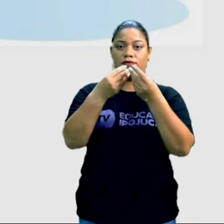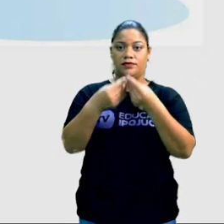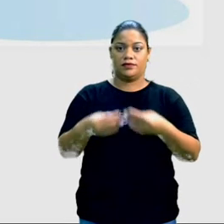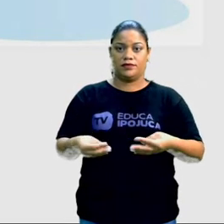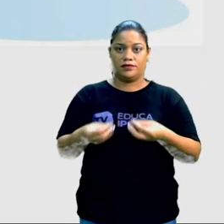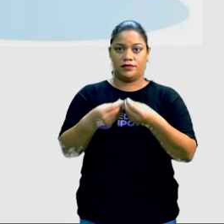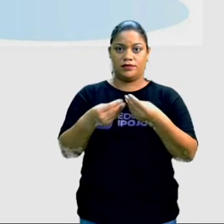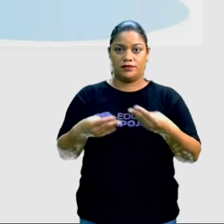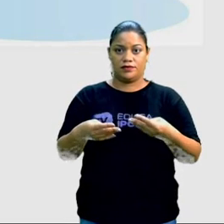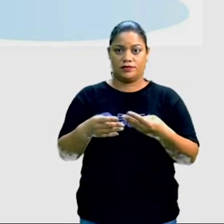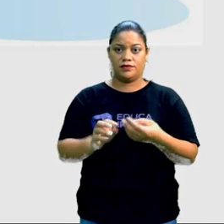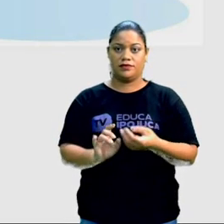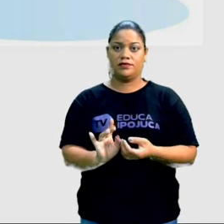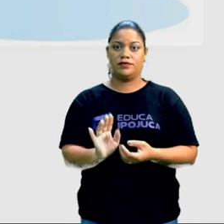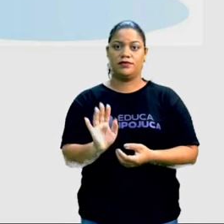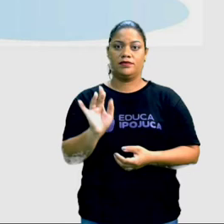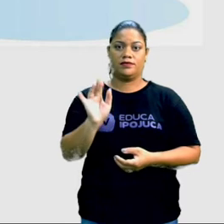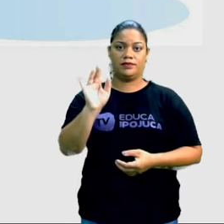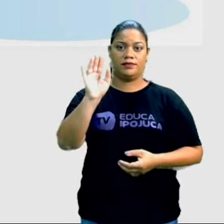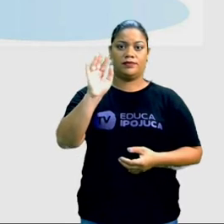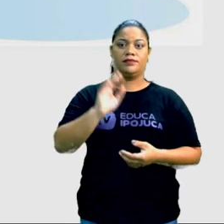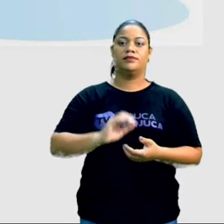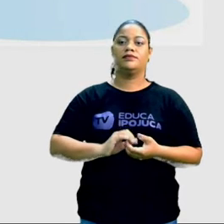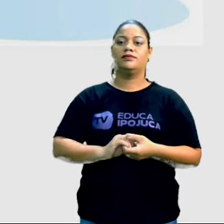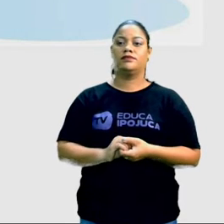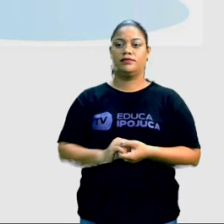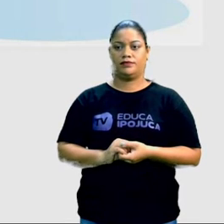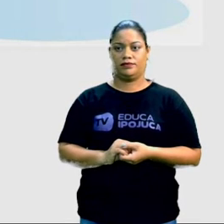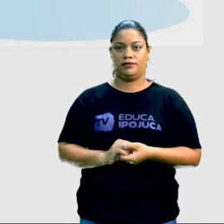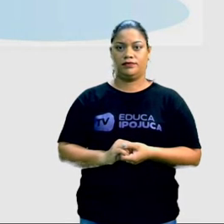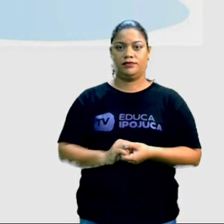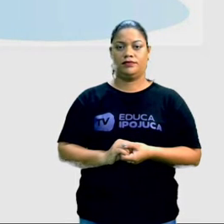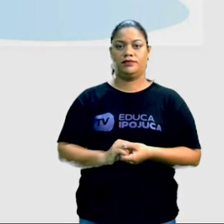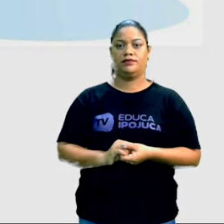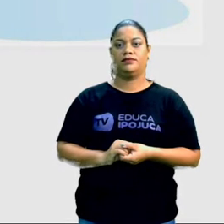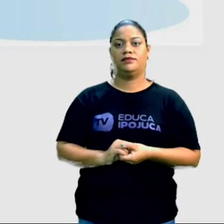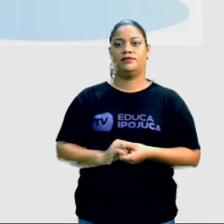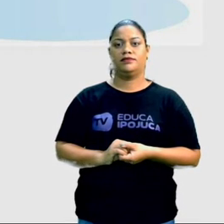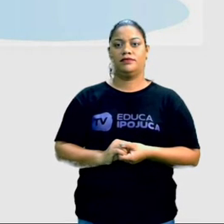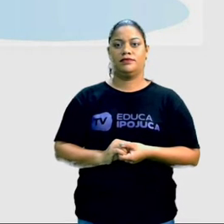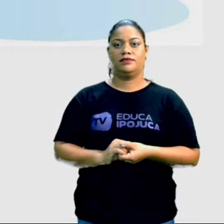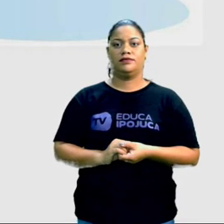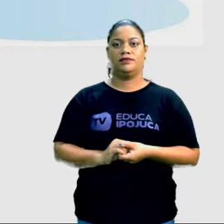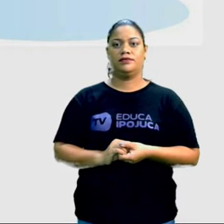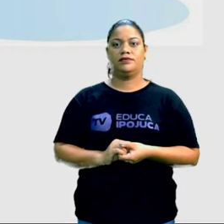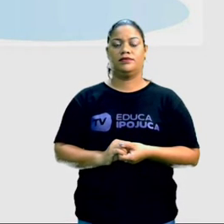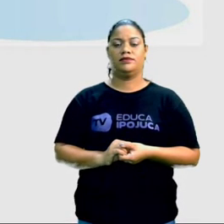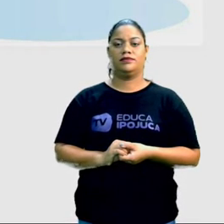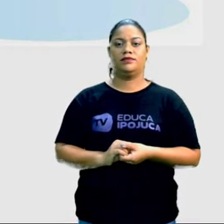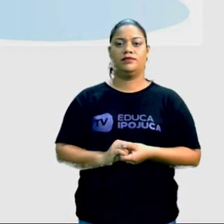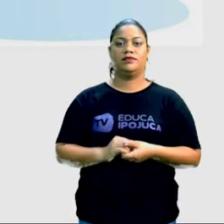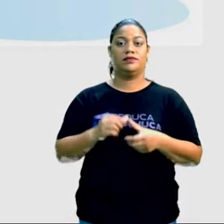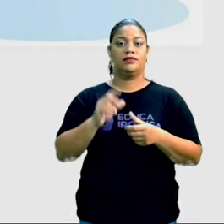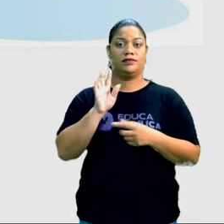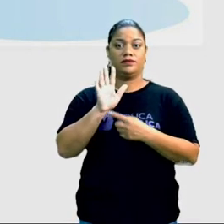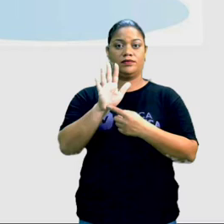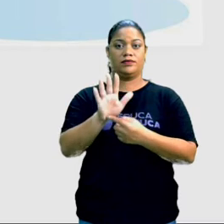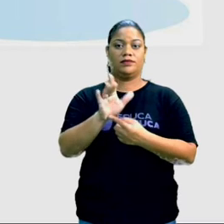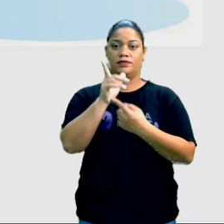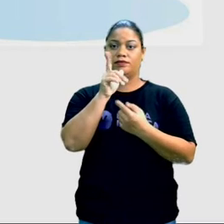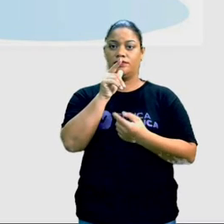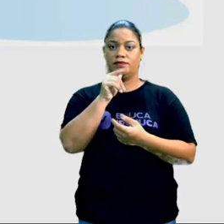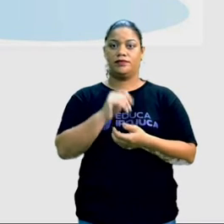estado líquido, no estado gasoso, aí quando condensa para virar as duvens, aí é o estado que ela está ali.